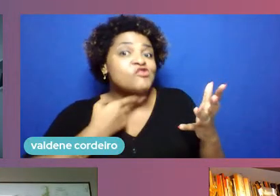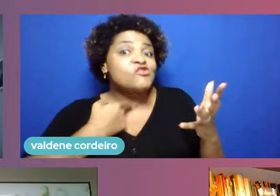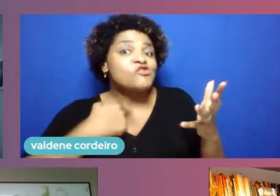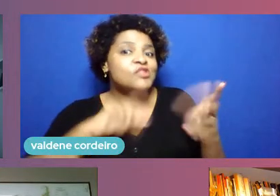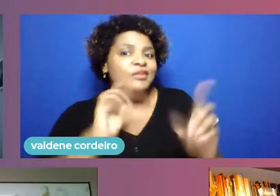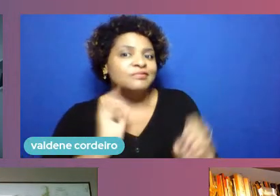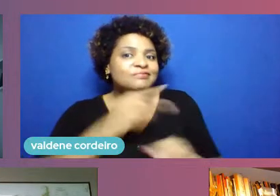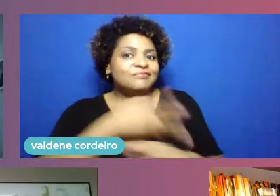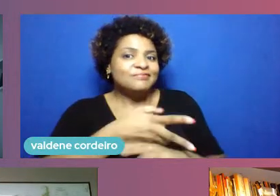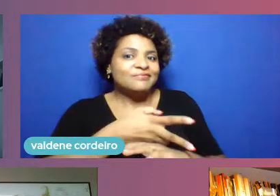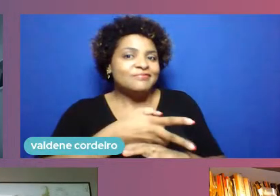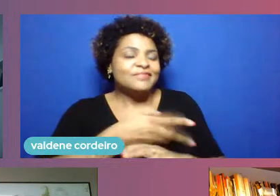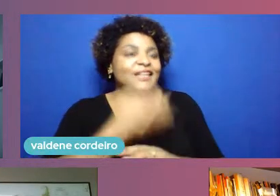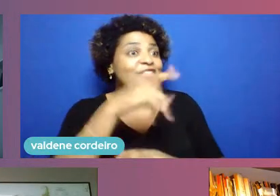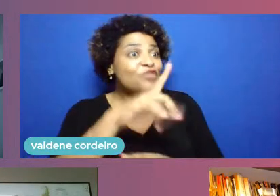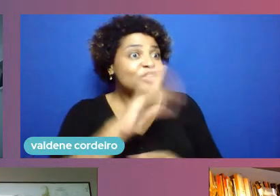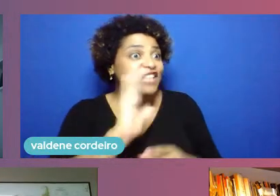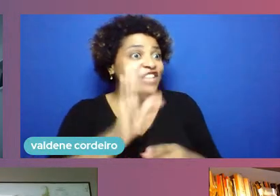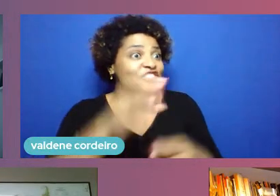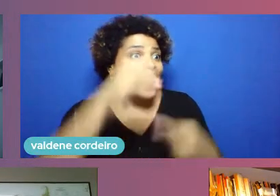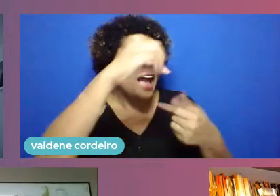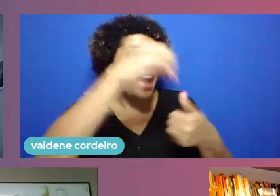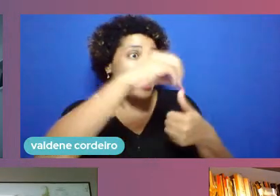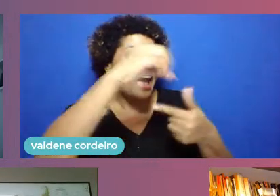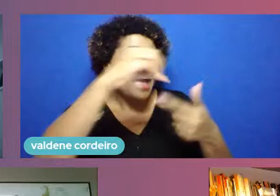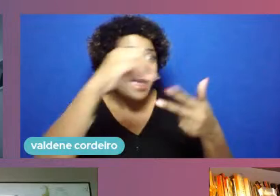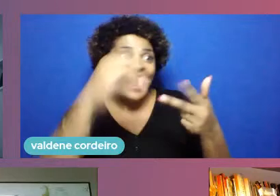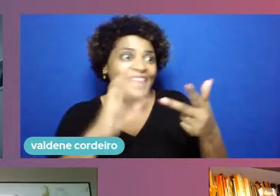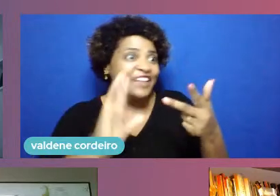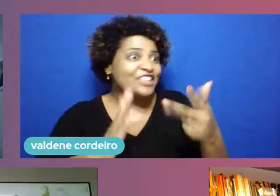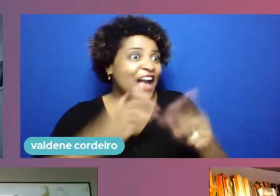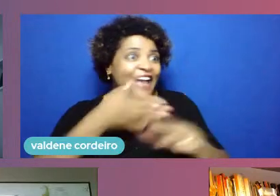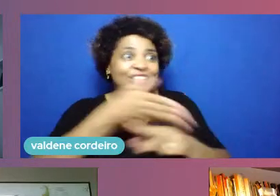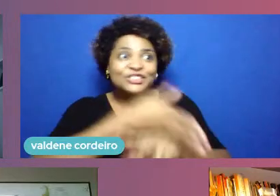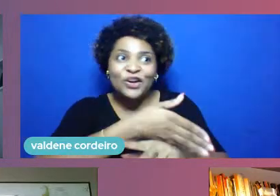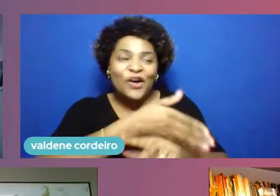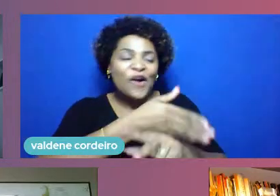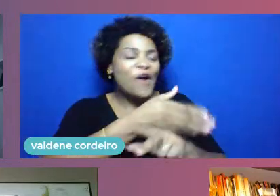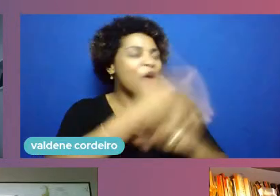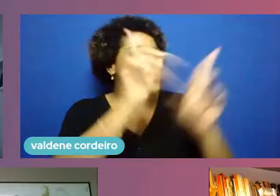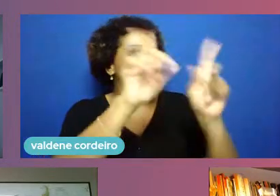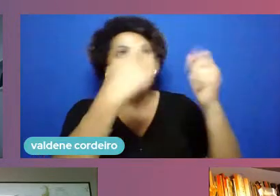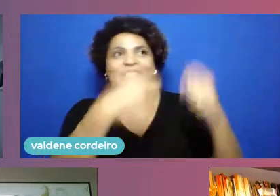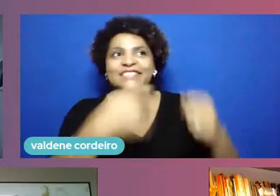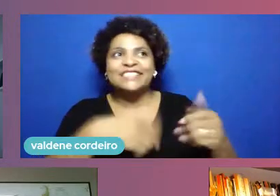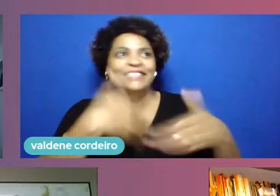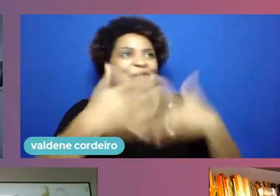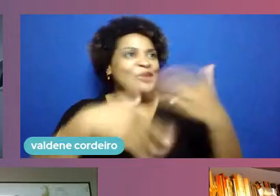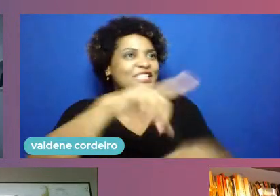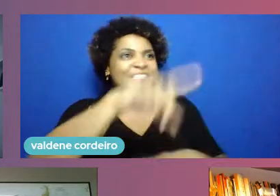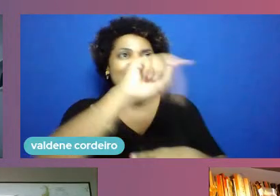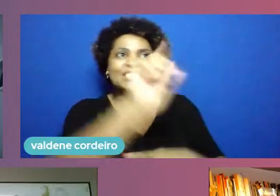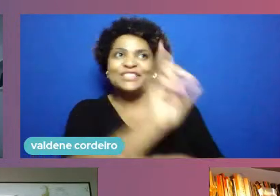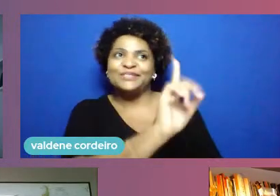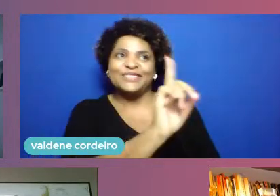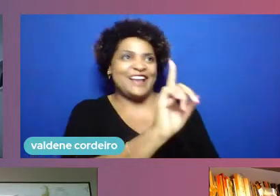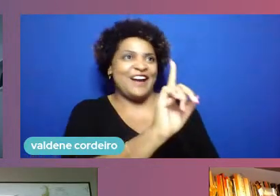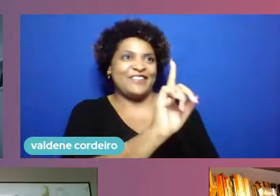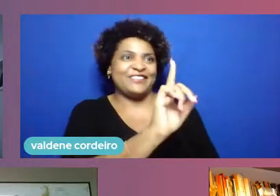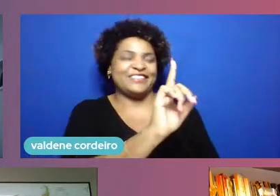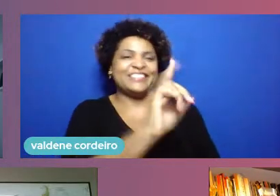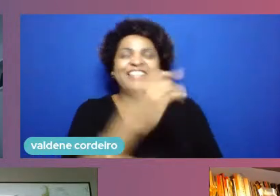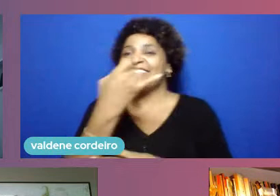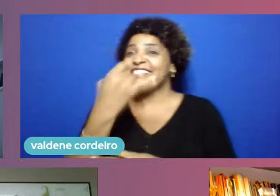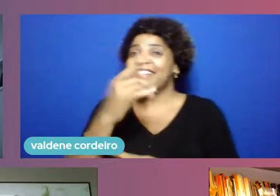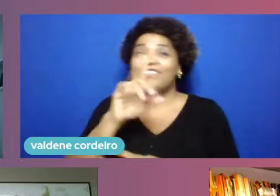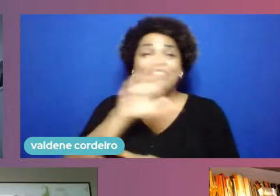fez o Enem e está dentro da universidade não tem mais processo seletivo você vai lá e se você não é de um